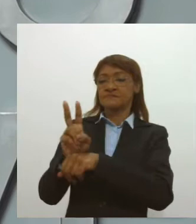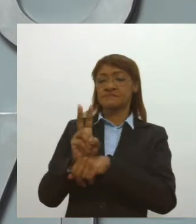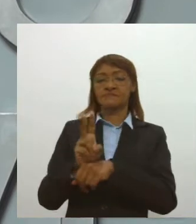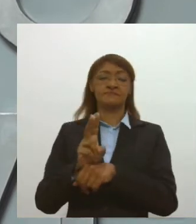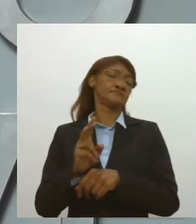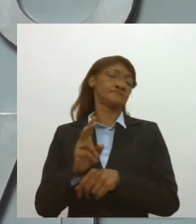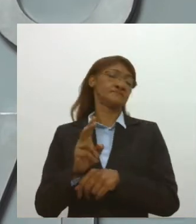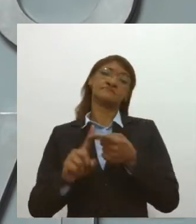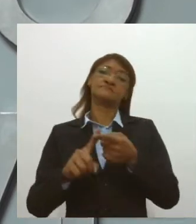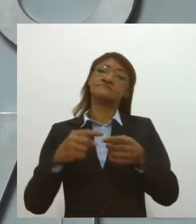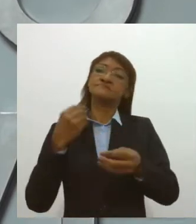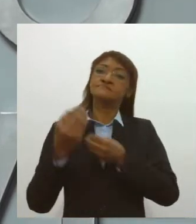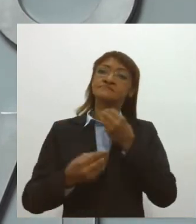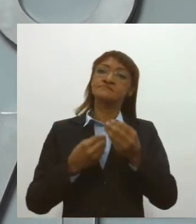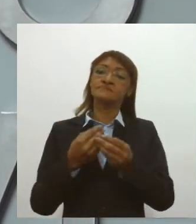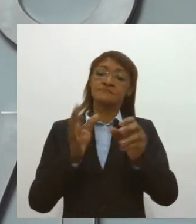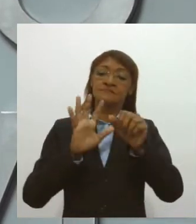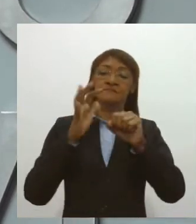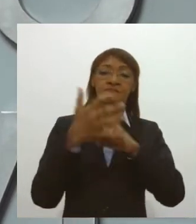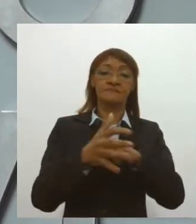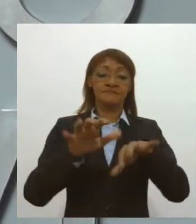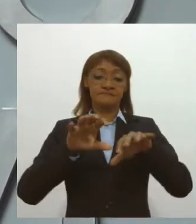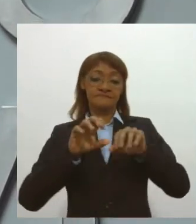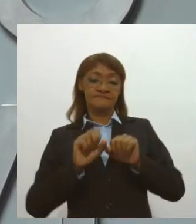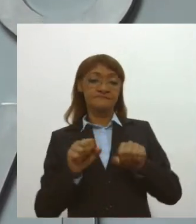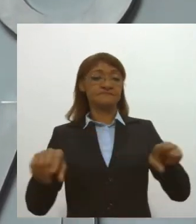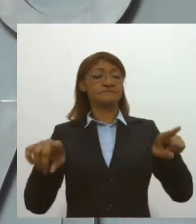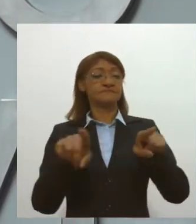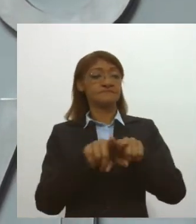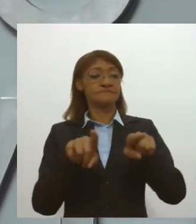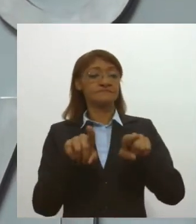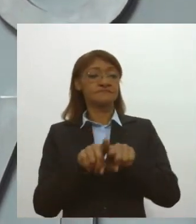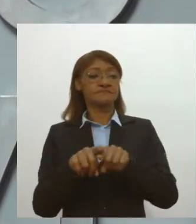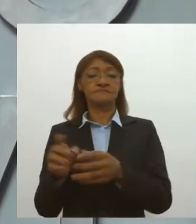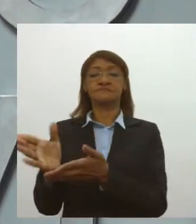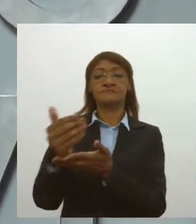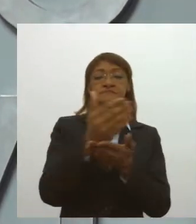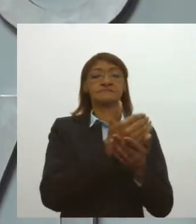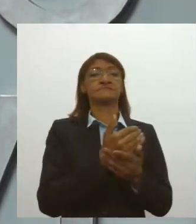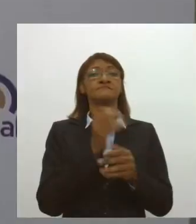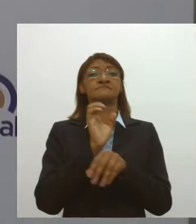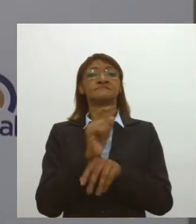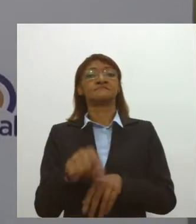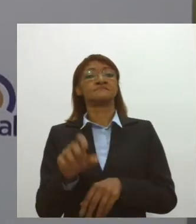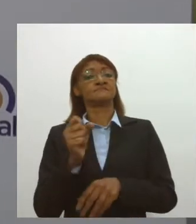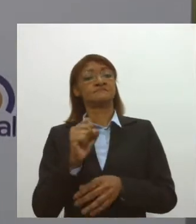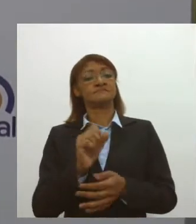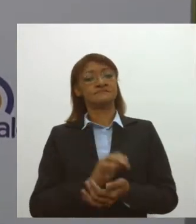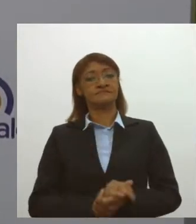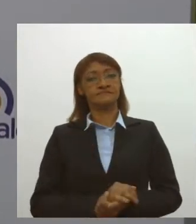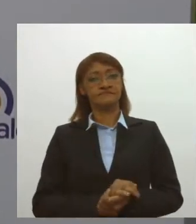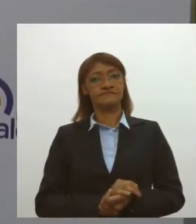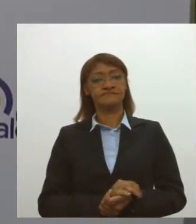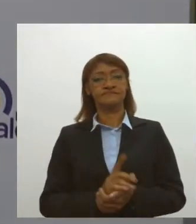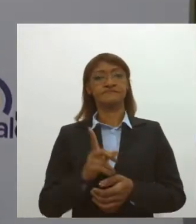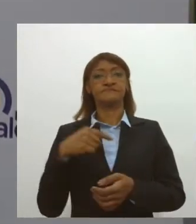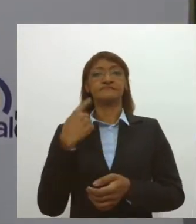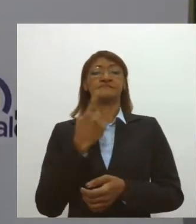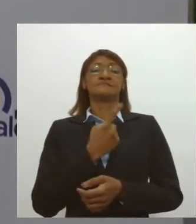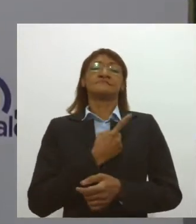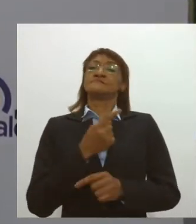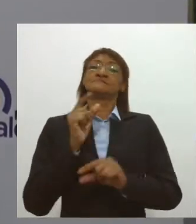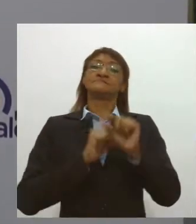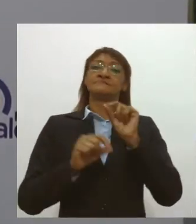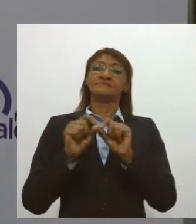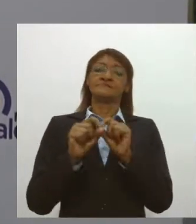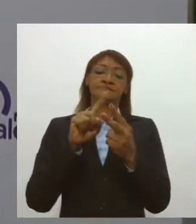da contaminação pelo coronavírus e também sobre a arrecadação do estado de Sergipe. A gente imaginava que com a pandemia, esses